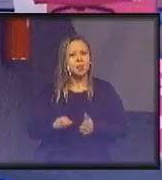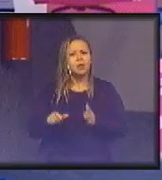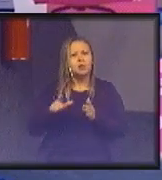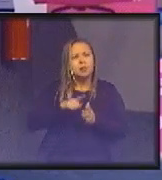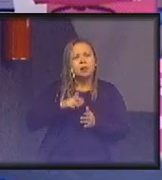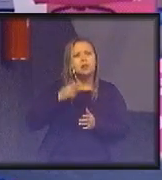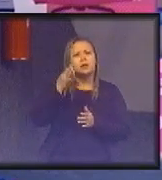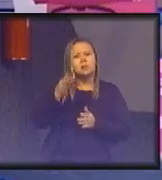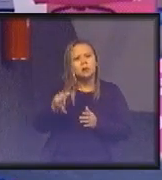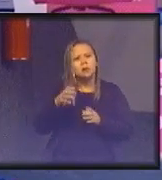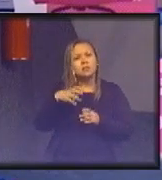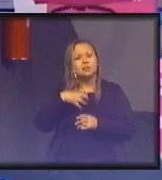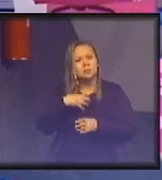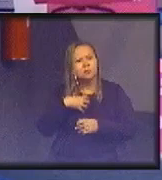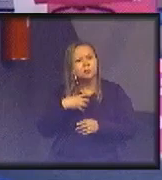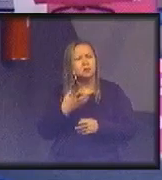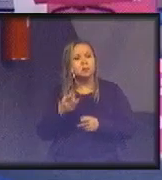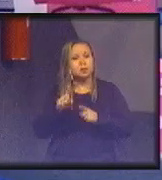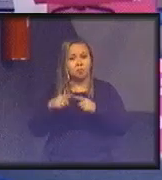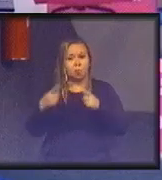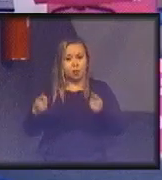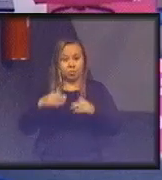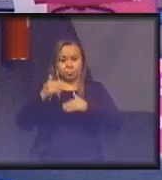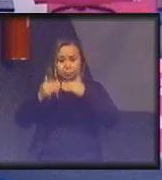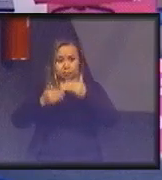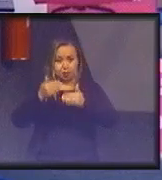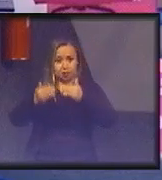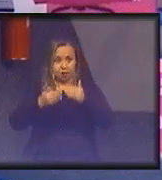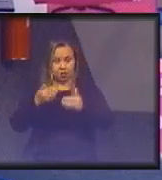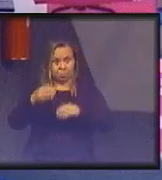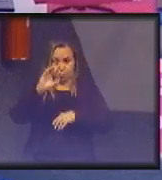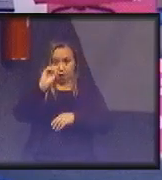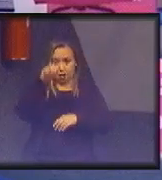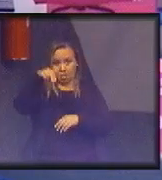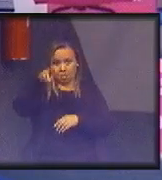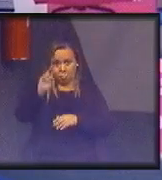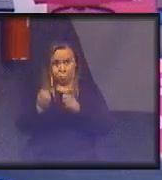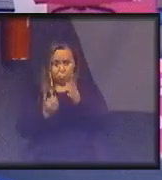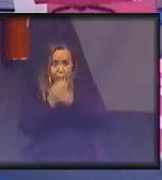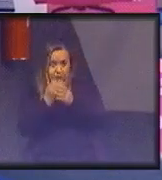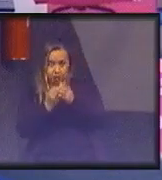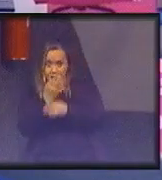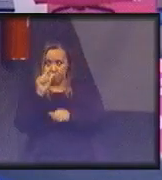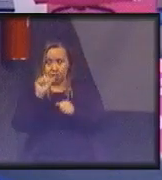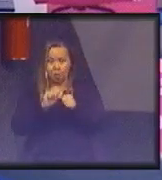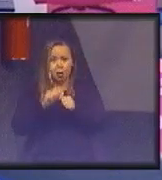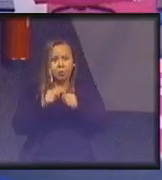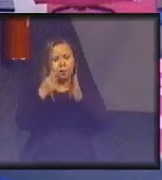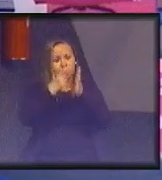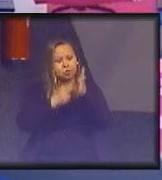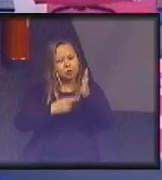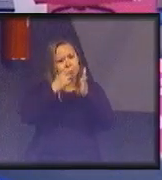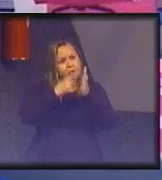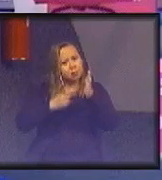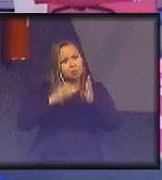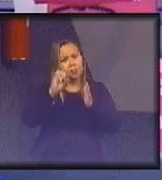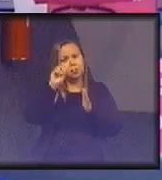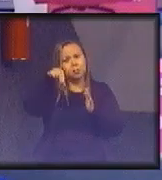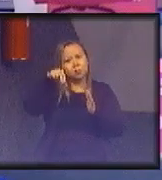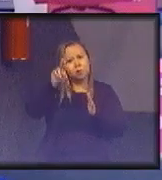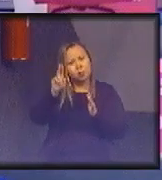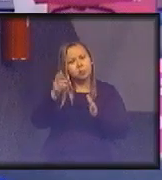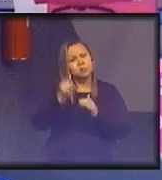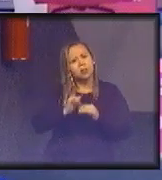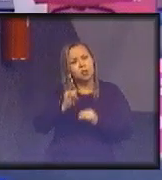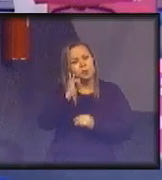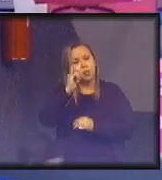mais uma das N comissões que as Nações Unidas criam e que faz um relatório das Nações Unidas, e que é importante,